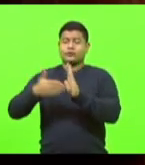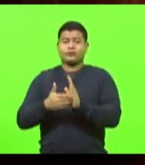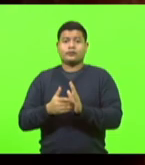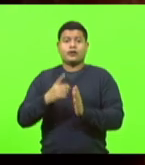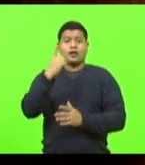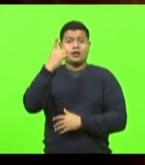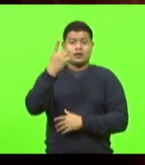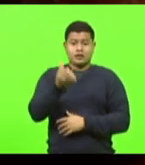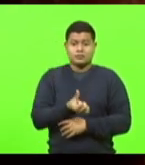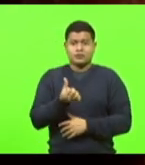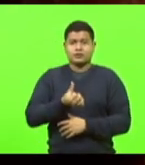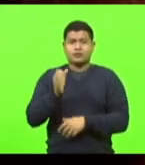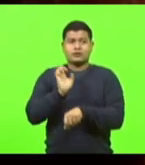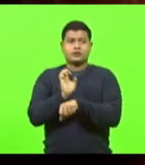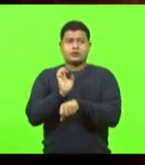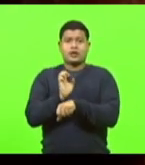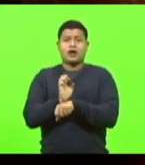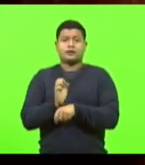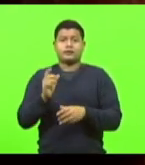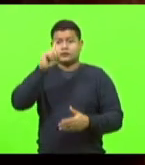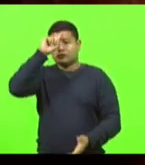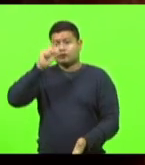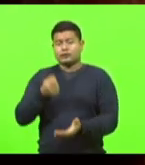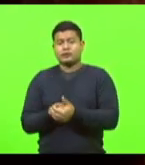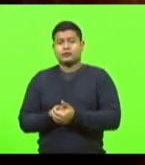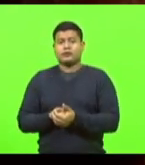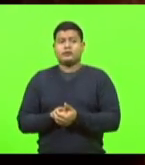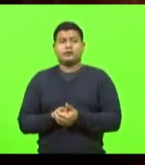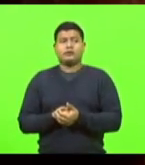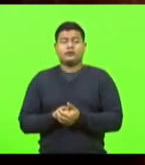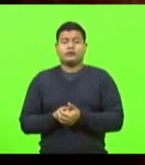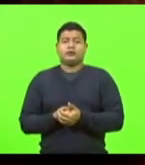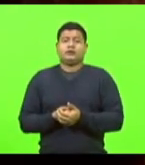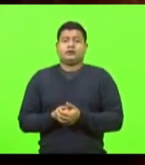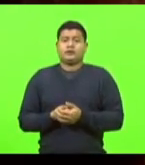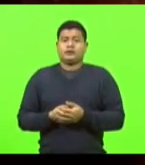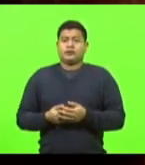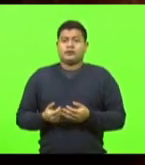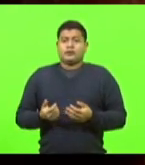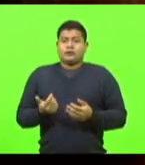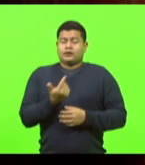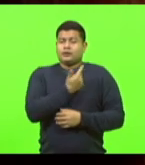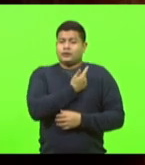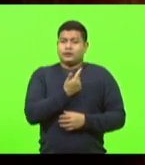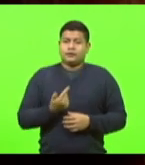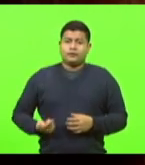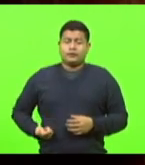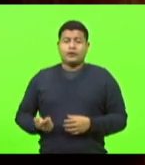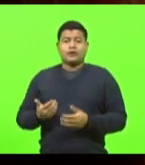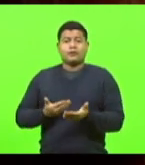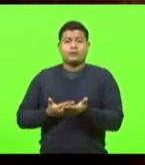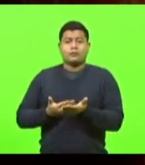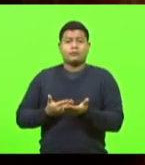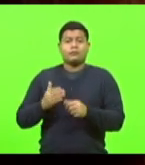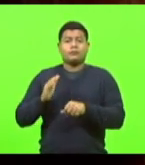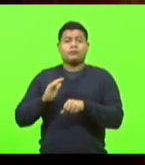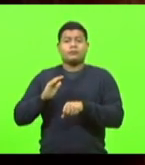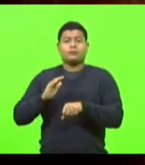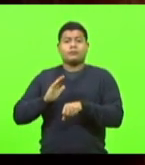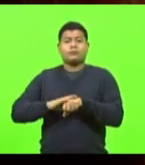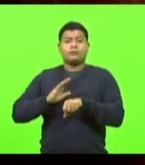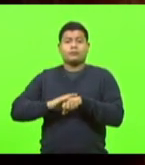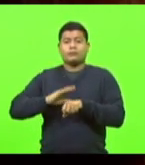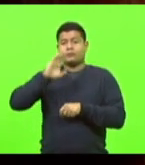toma essa decisão e, inicialmente, foi do governo federal e estabeleceu um limite para